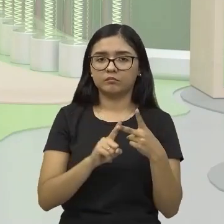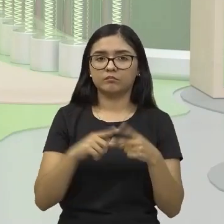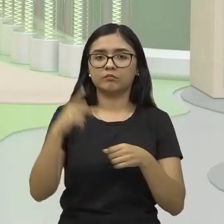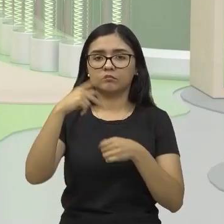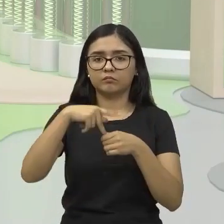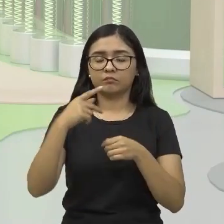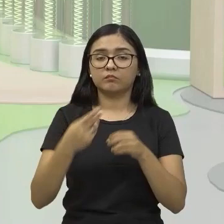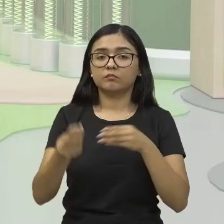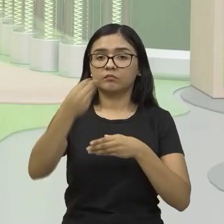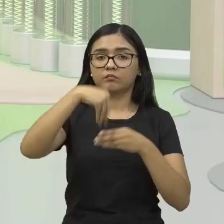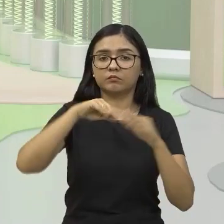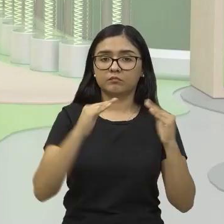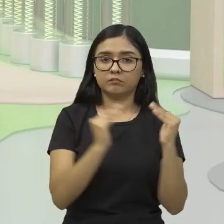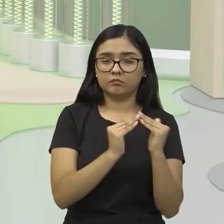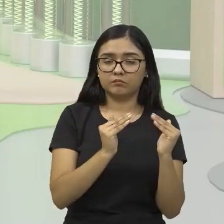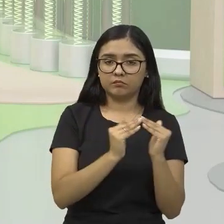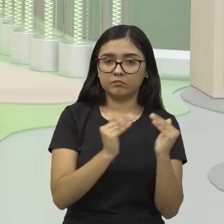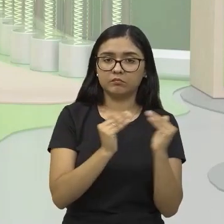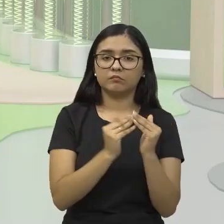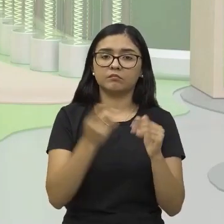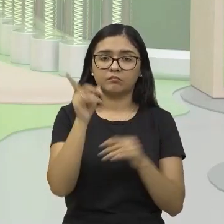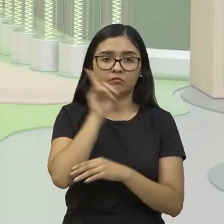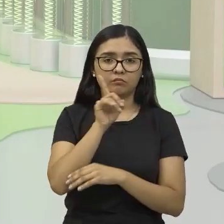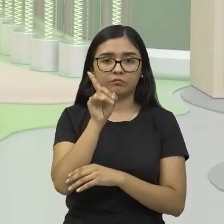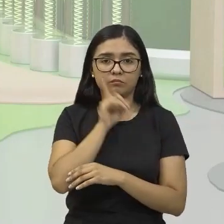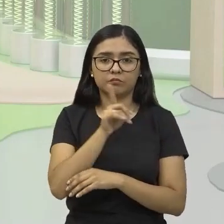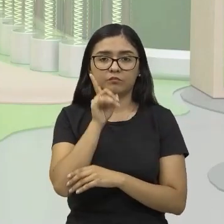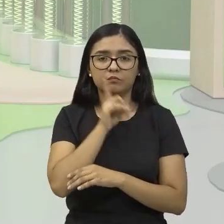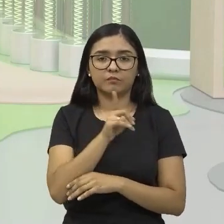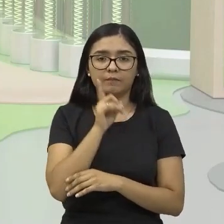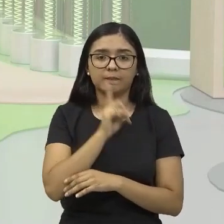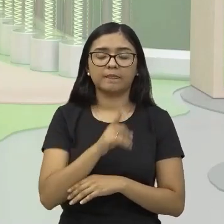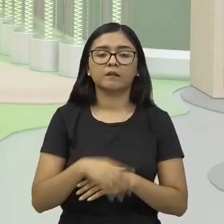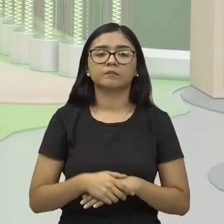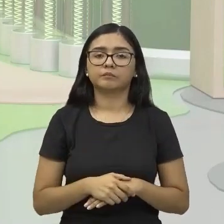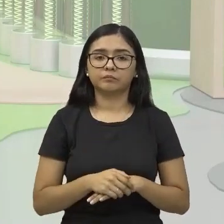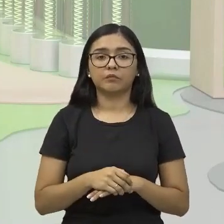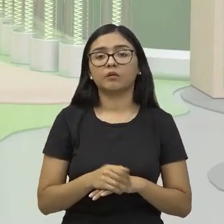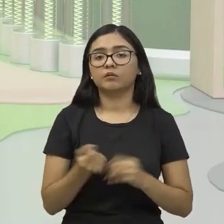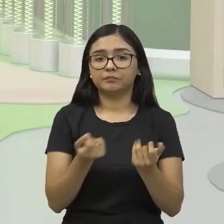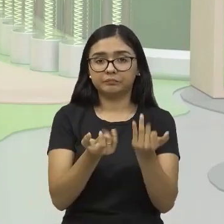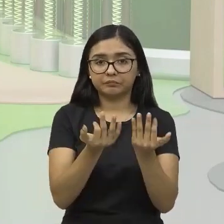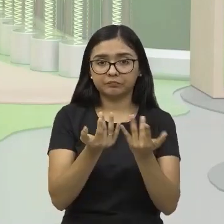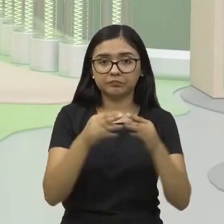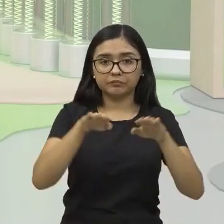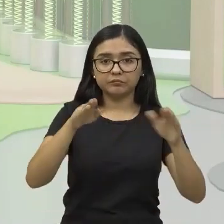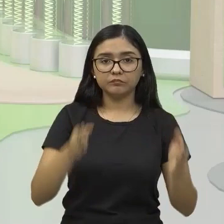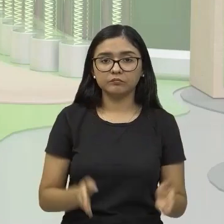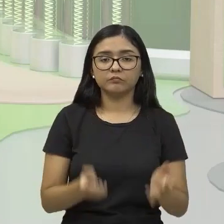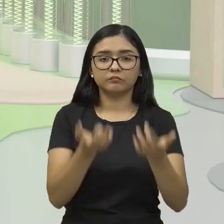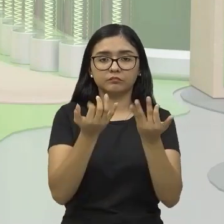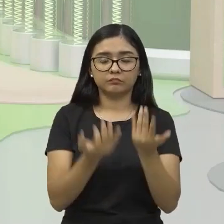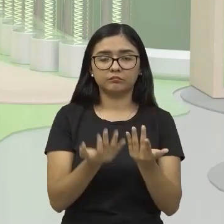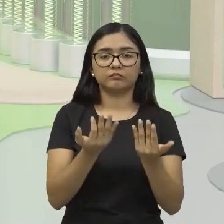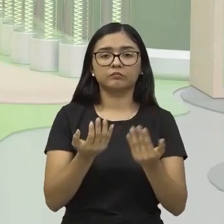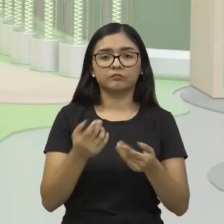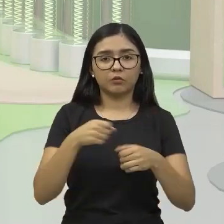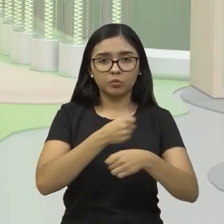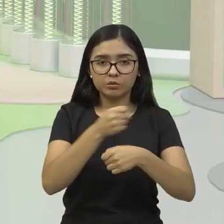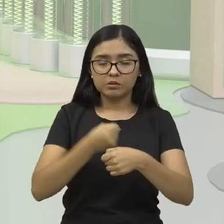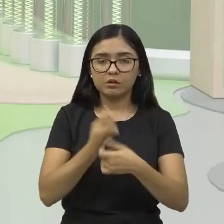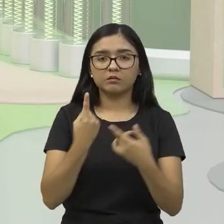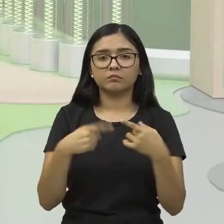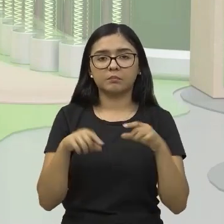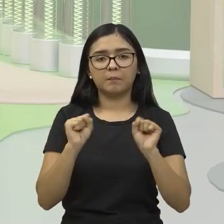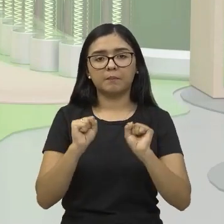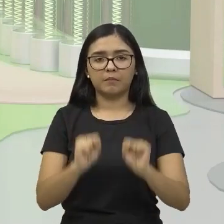dentro das residências, né, no dia a dia, no fogão, para fazer os alimentos, né? Então, ele pode